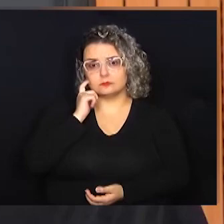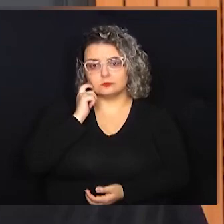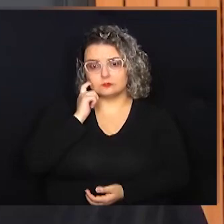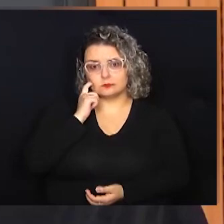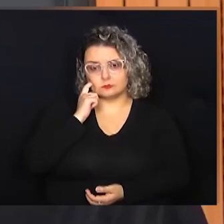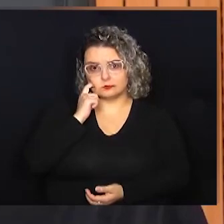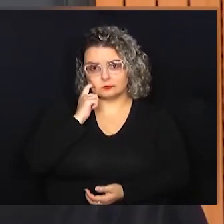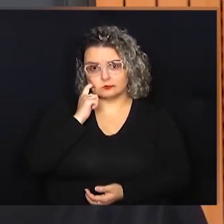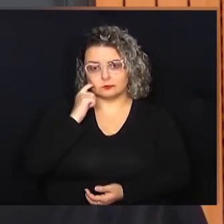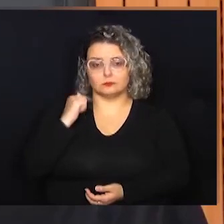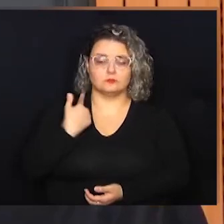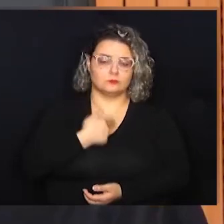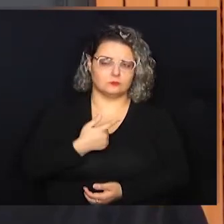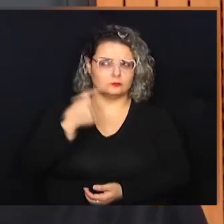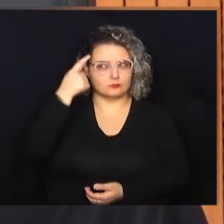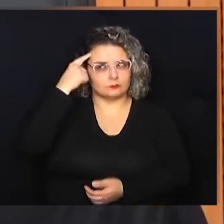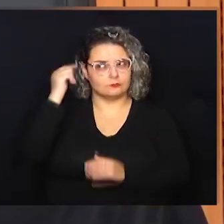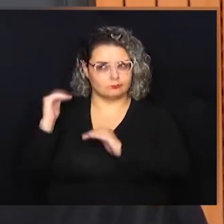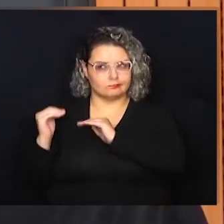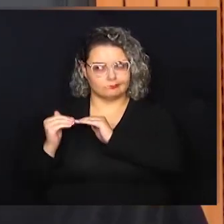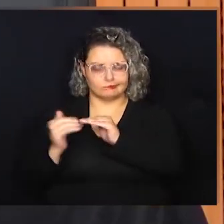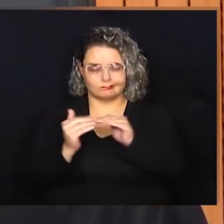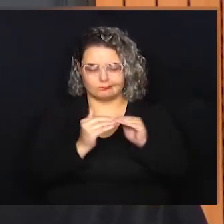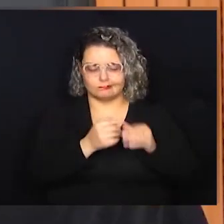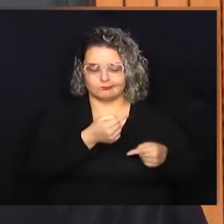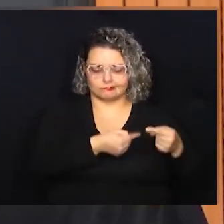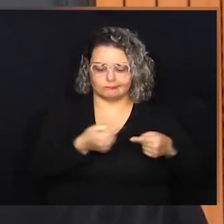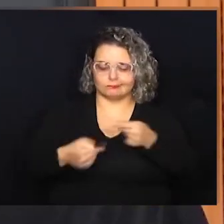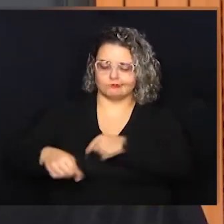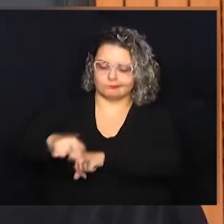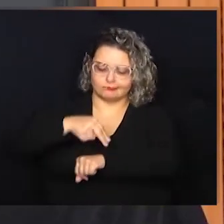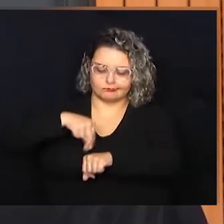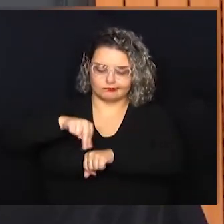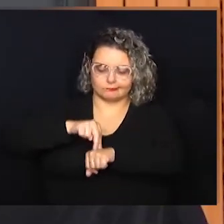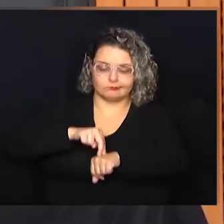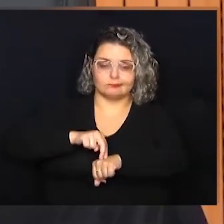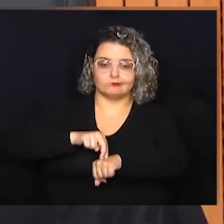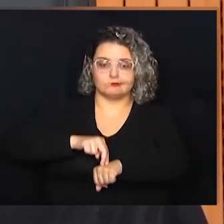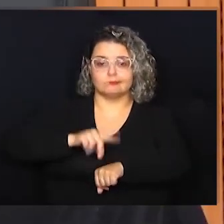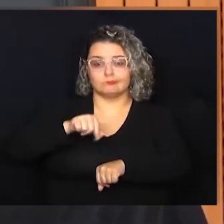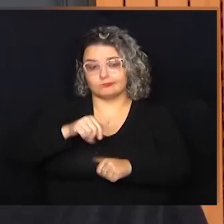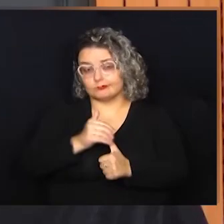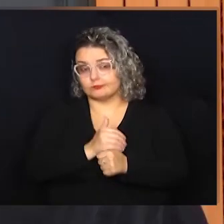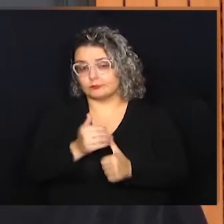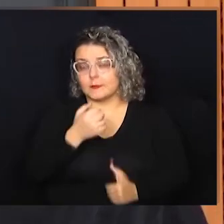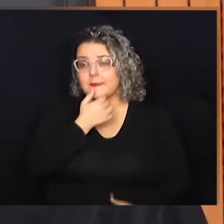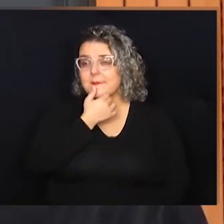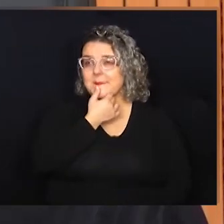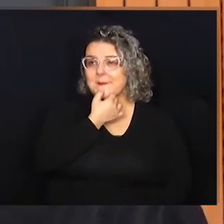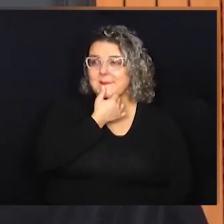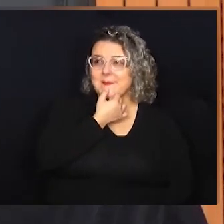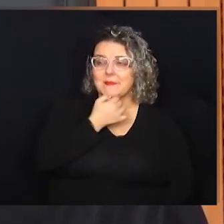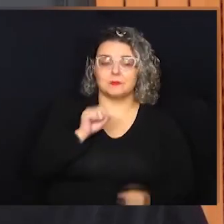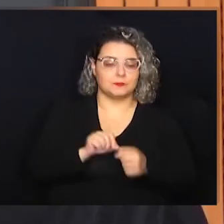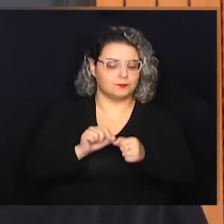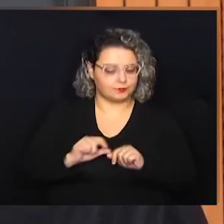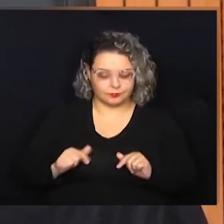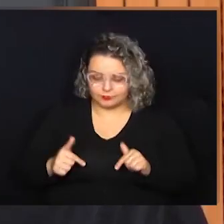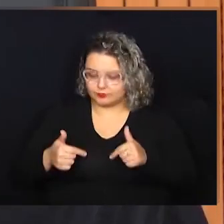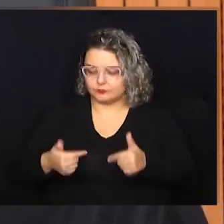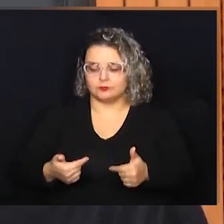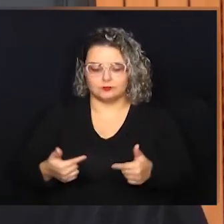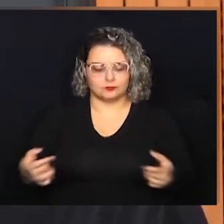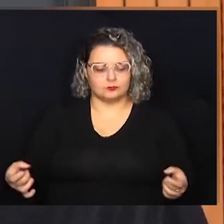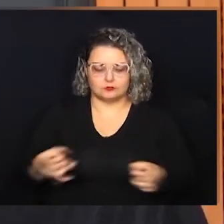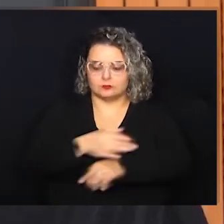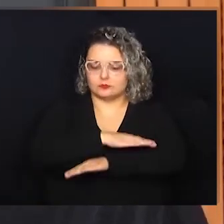nós, nesse alinhamento que a gente tem, nessa discussão nacional, por ser um mandato que se propõe a fazer